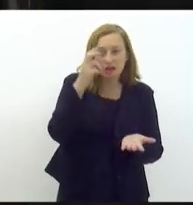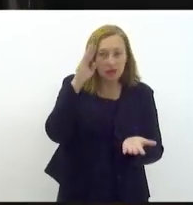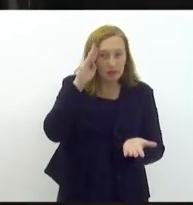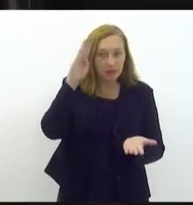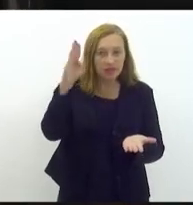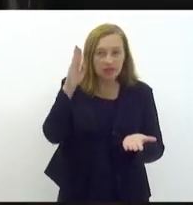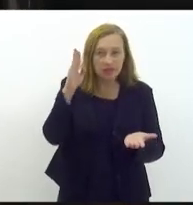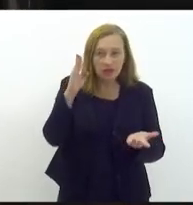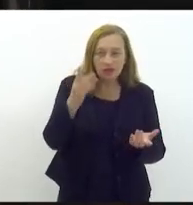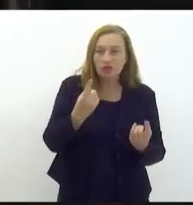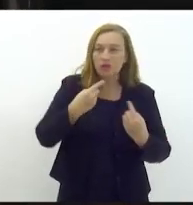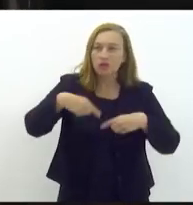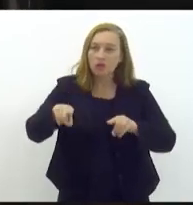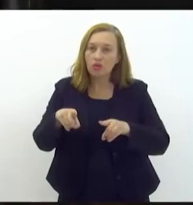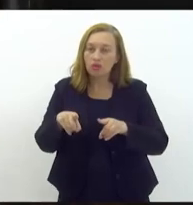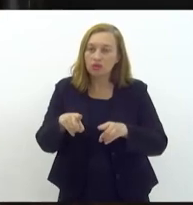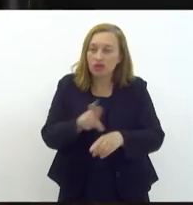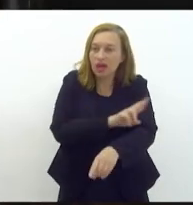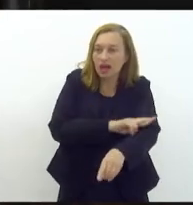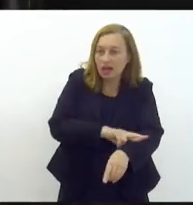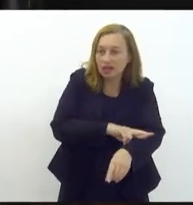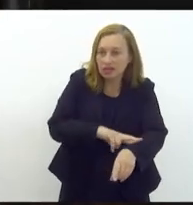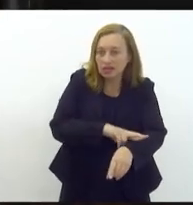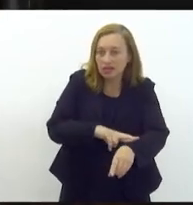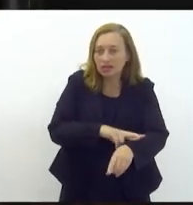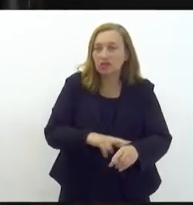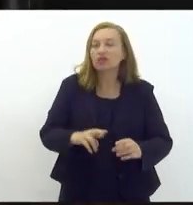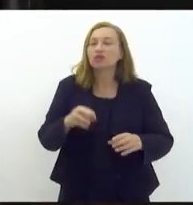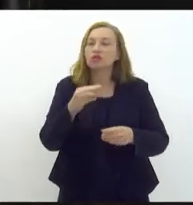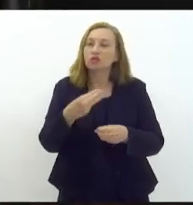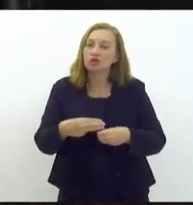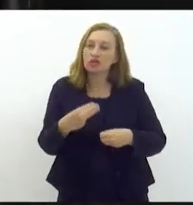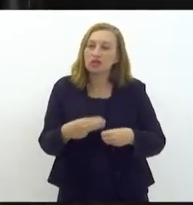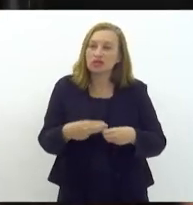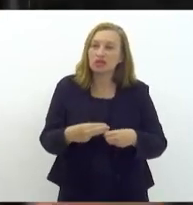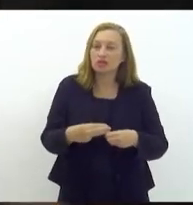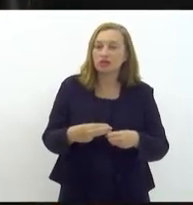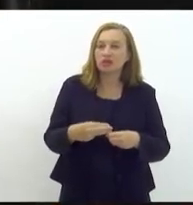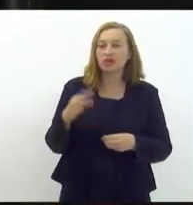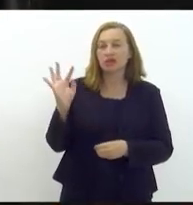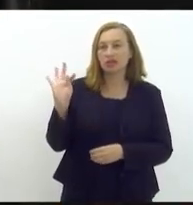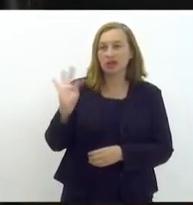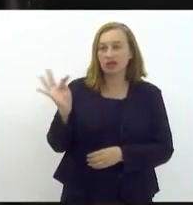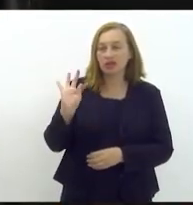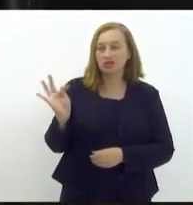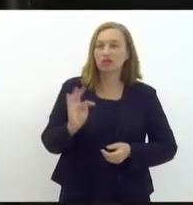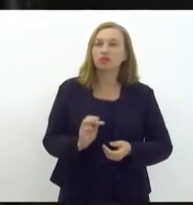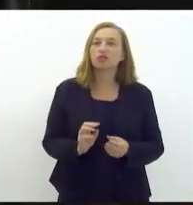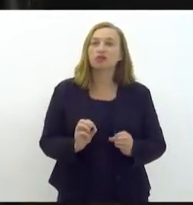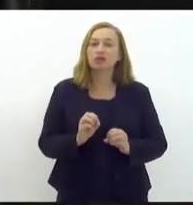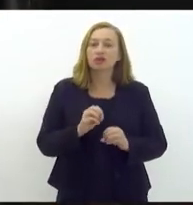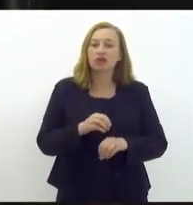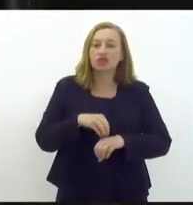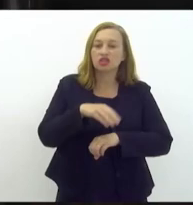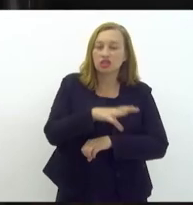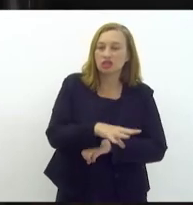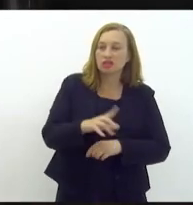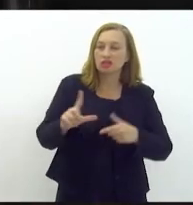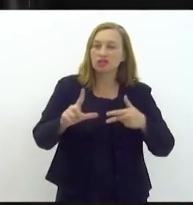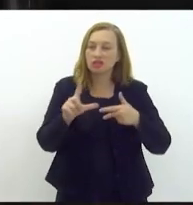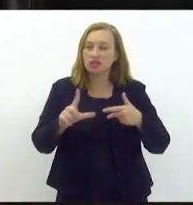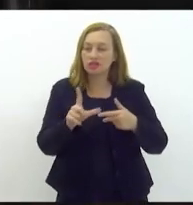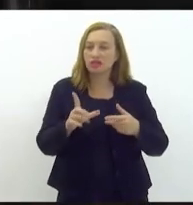e delitos de intolerância no município de Teresópolis. Para a licença da comissão, indicação legislativa favorável.